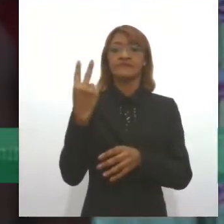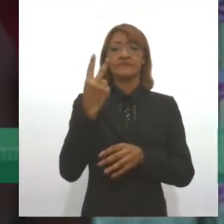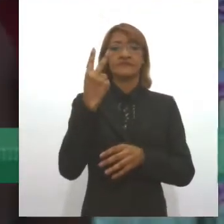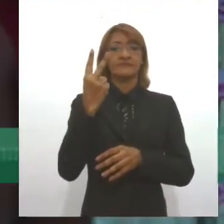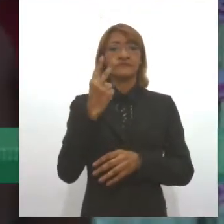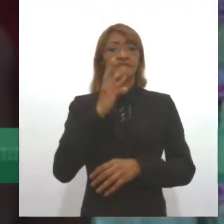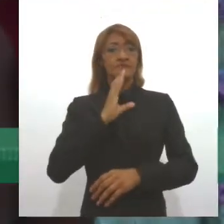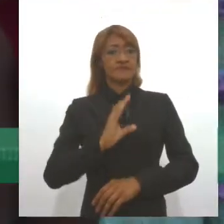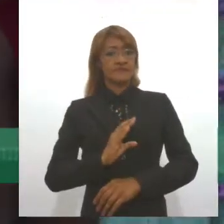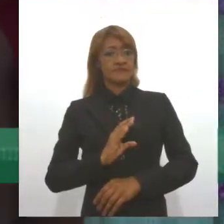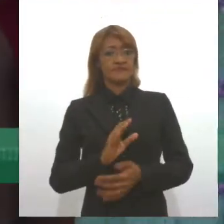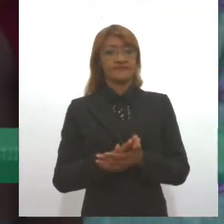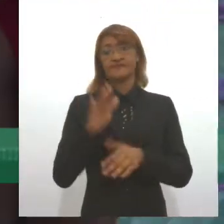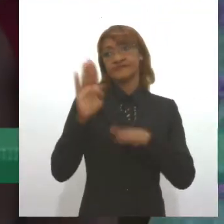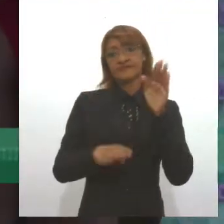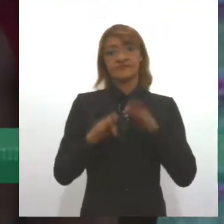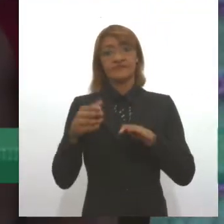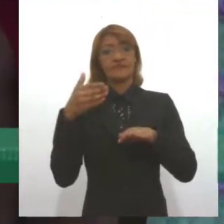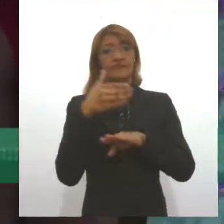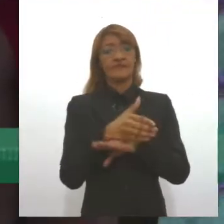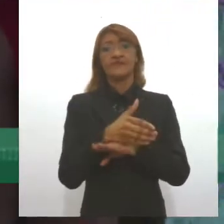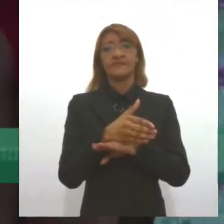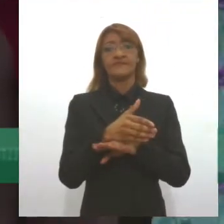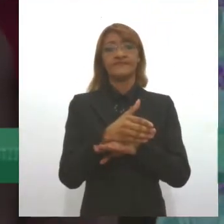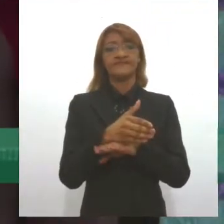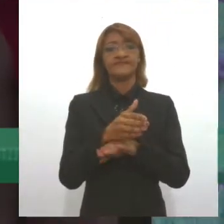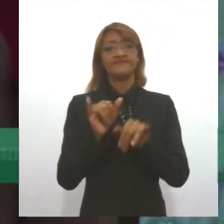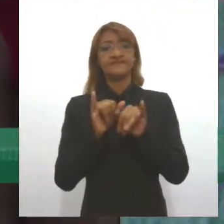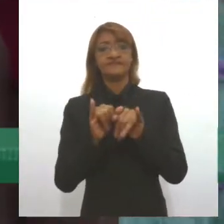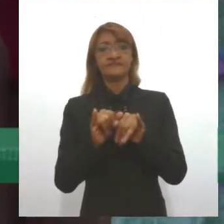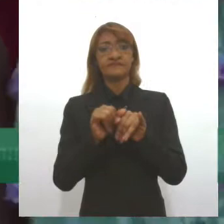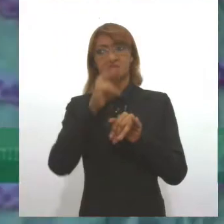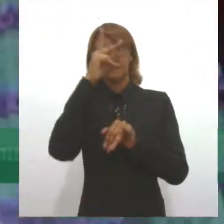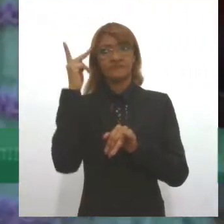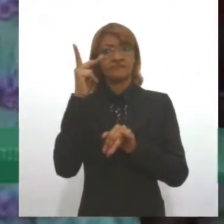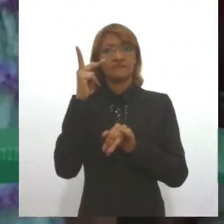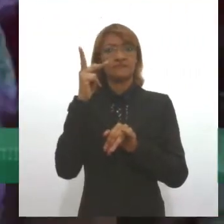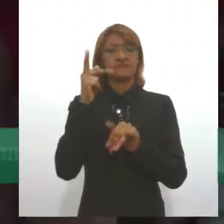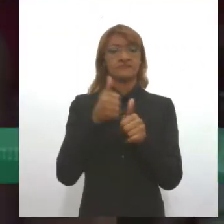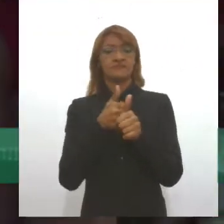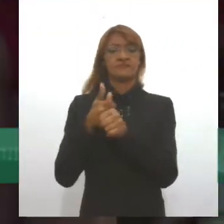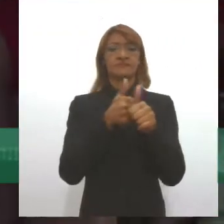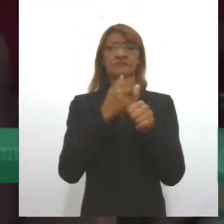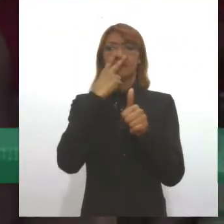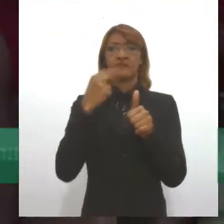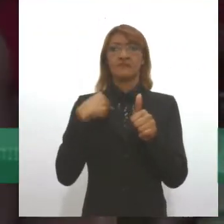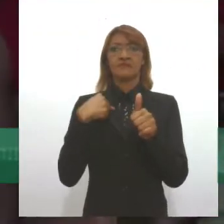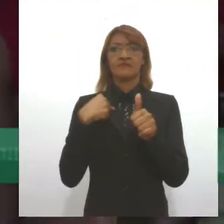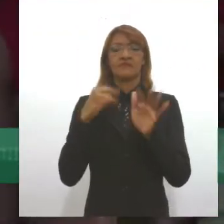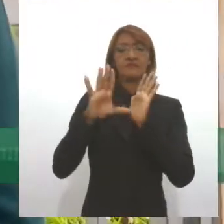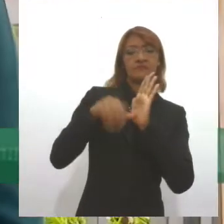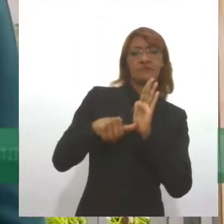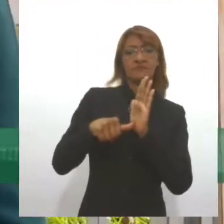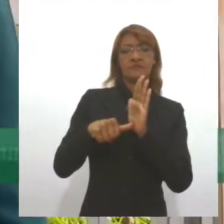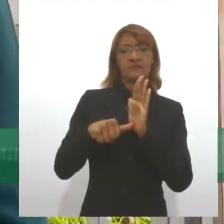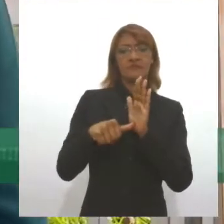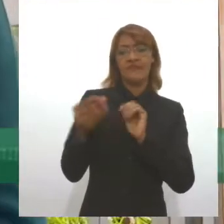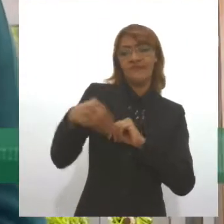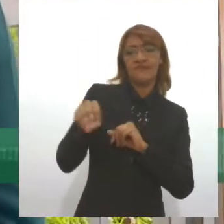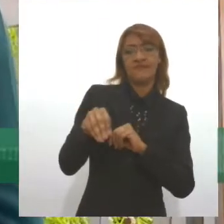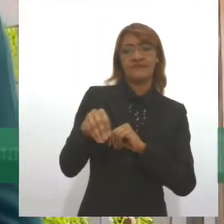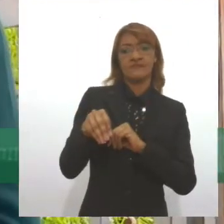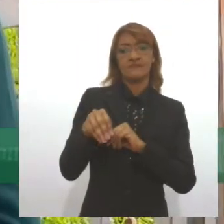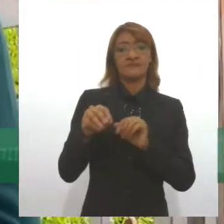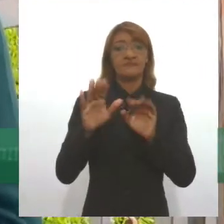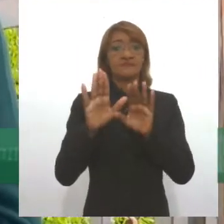Às vezes eu sento no mercado para fazer uma compra, as pessoas ficam atrás, com quem que a vai roubar, com quem que a gente vai furtar. Assim como